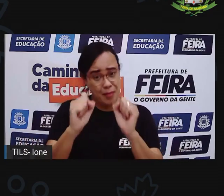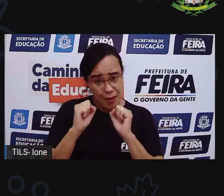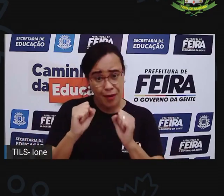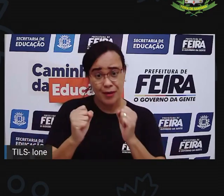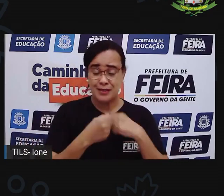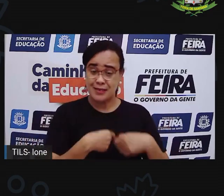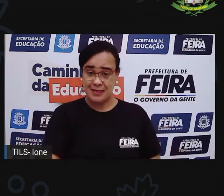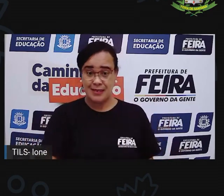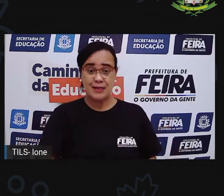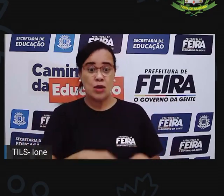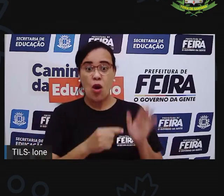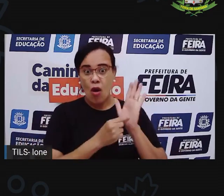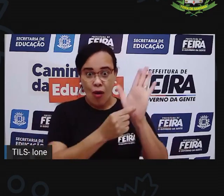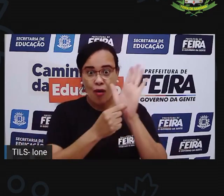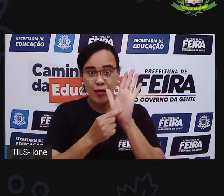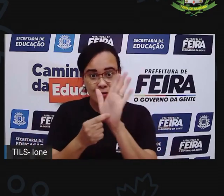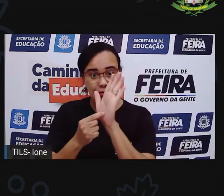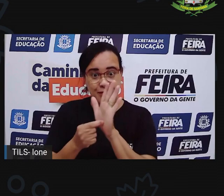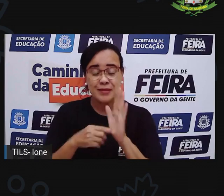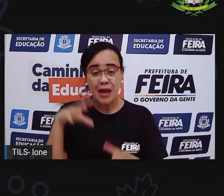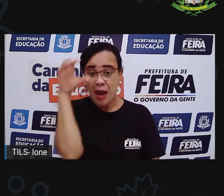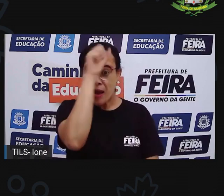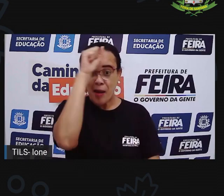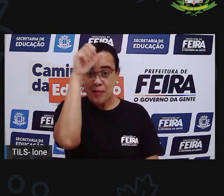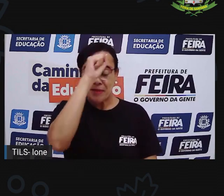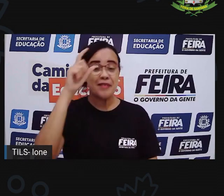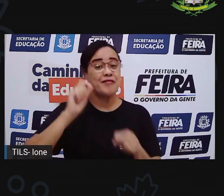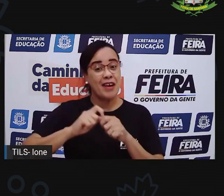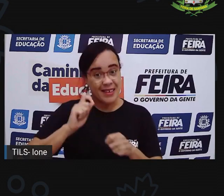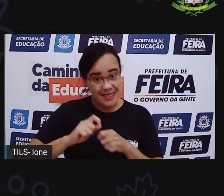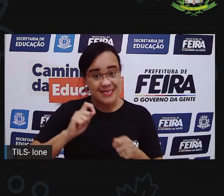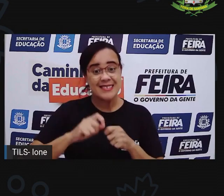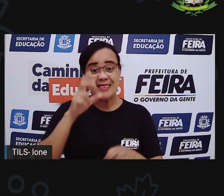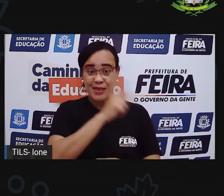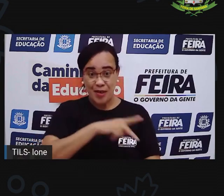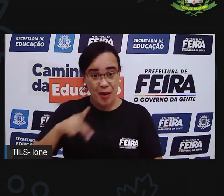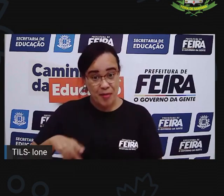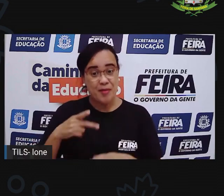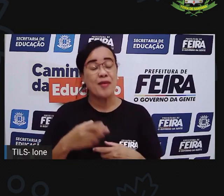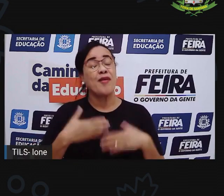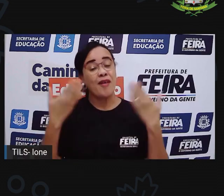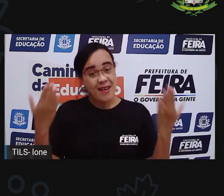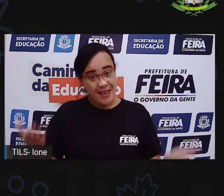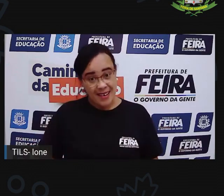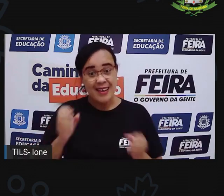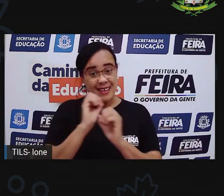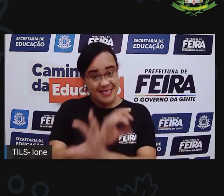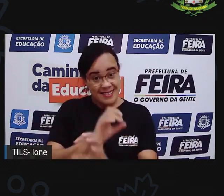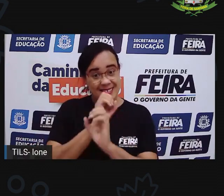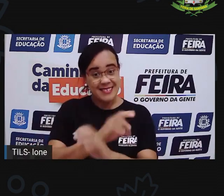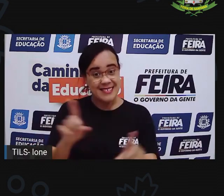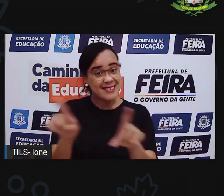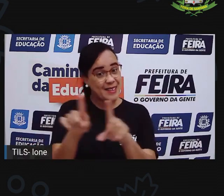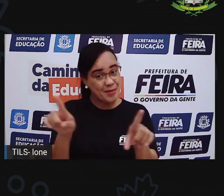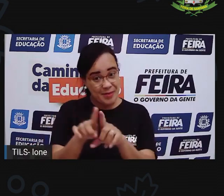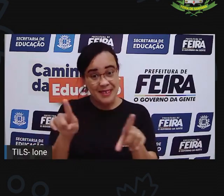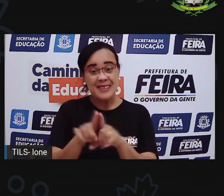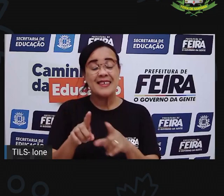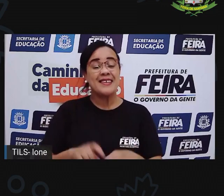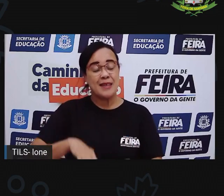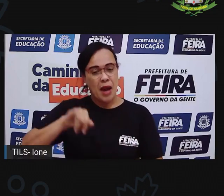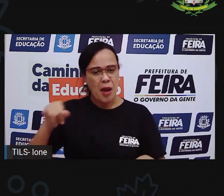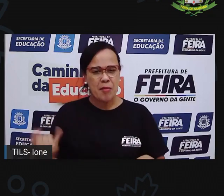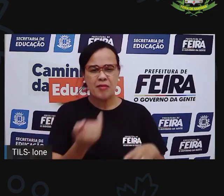colegas, né? Olha, eu aprendi a fazer bolinha de sabão com garrafa pet. E aí você pode ensinar, tá bom? E aproveitar essa